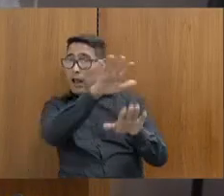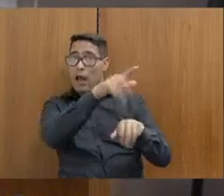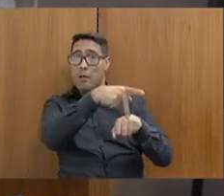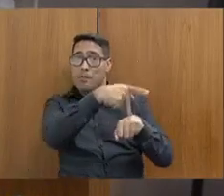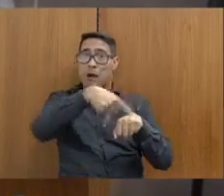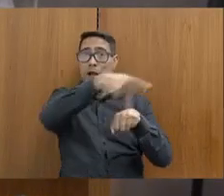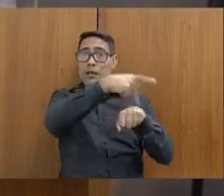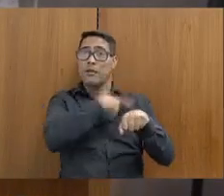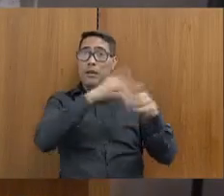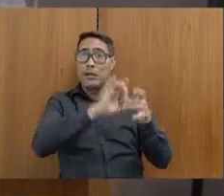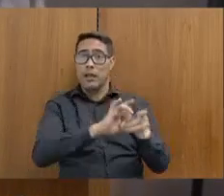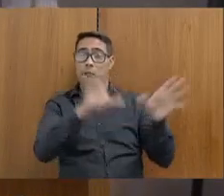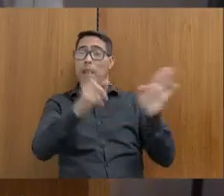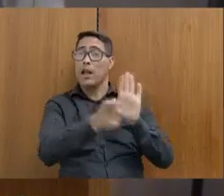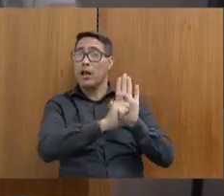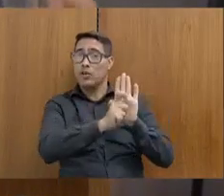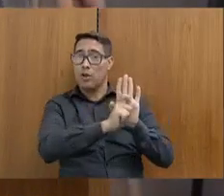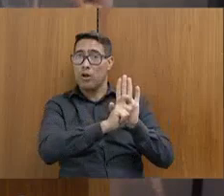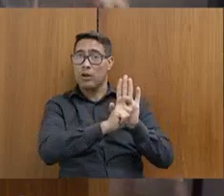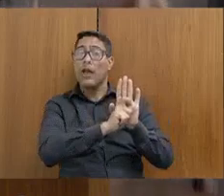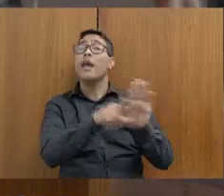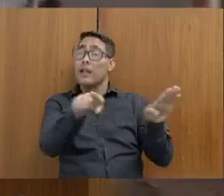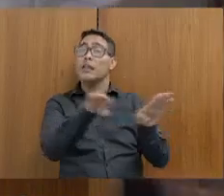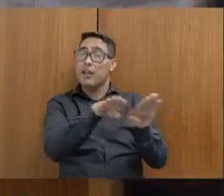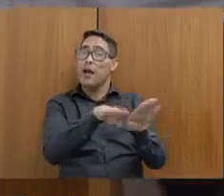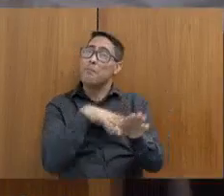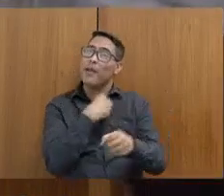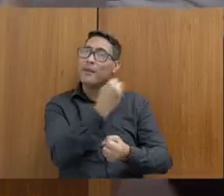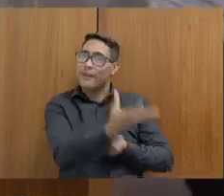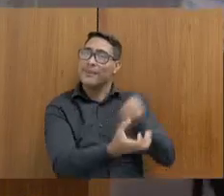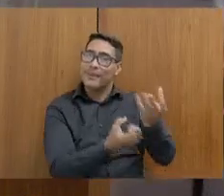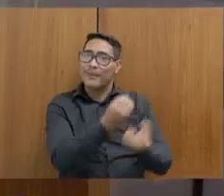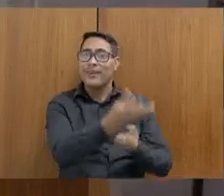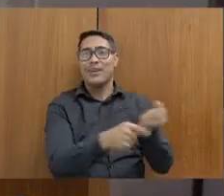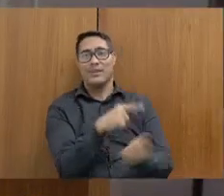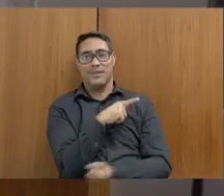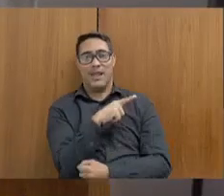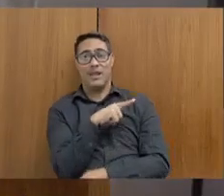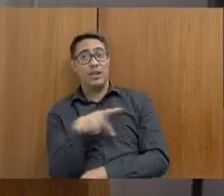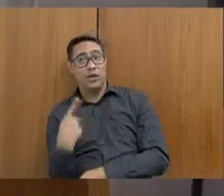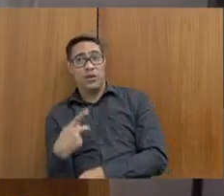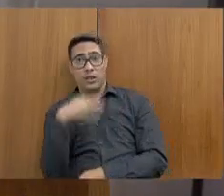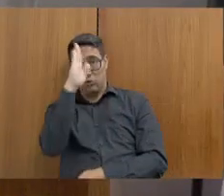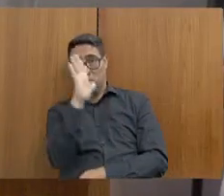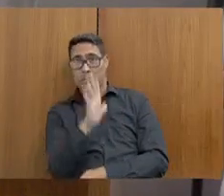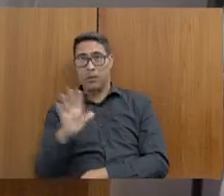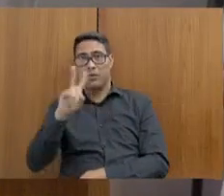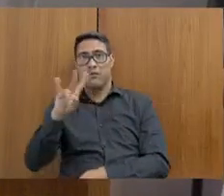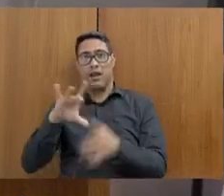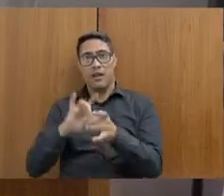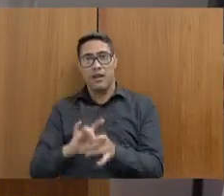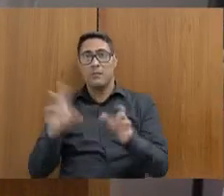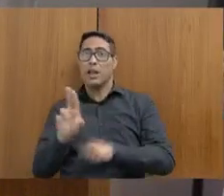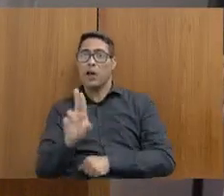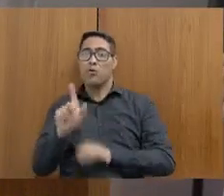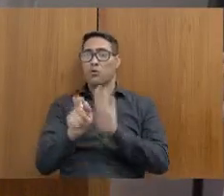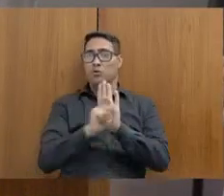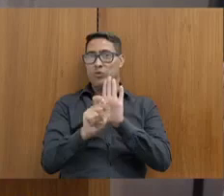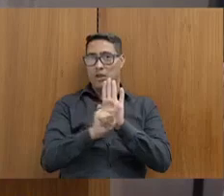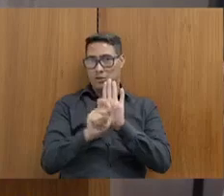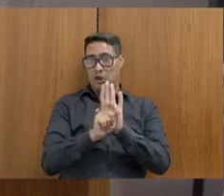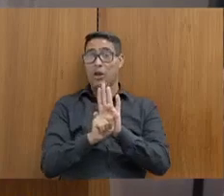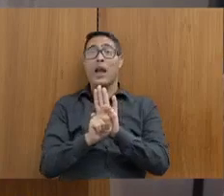droga consequentemente fornecem também. Então, no Brasil, vai haver a liberação do consumo da droga, mas não vai haver o